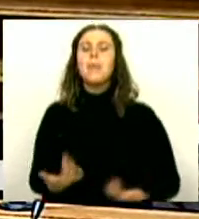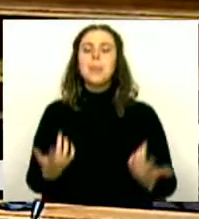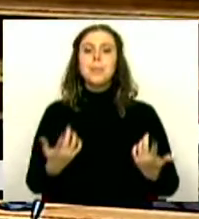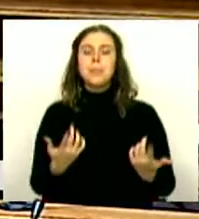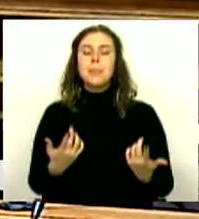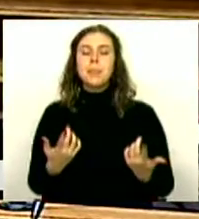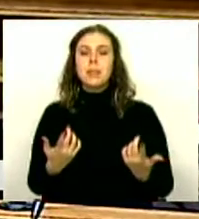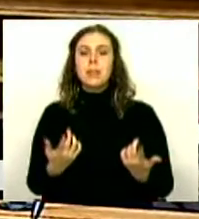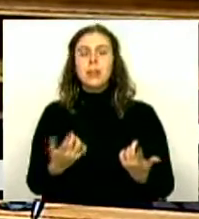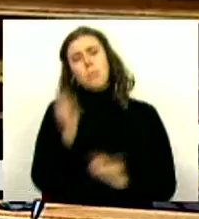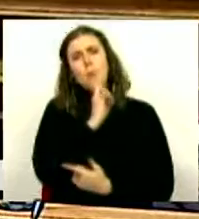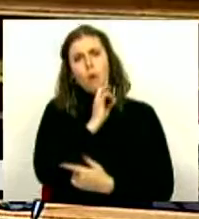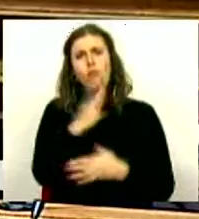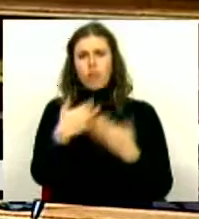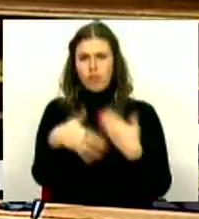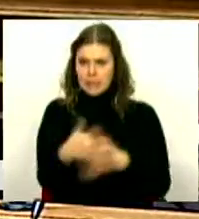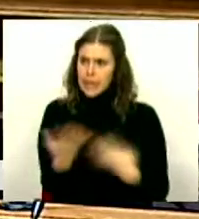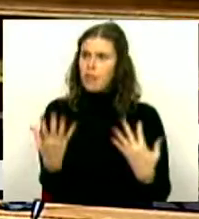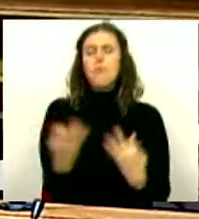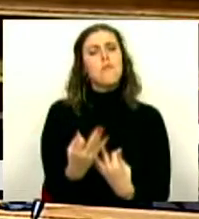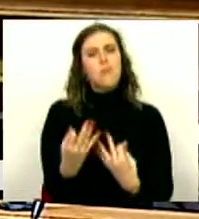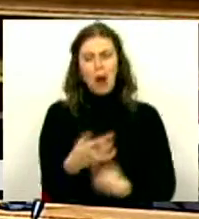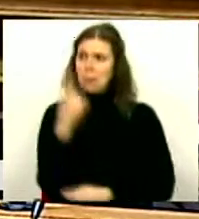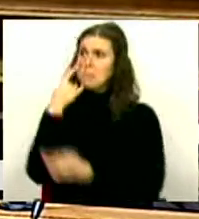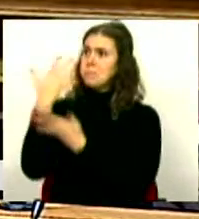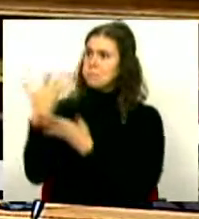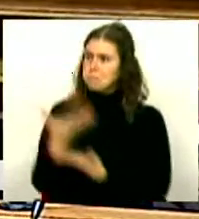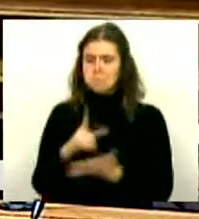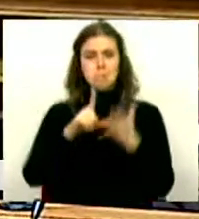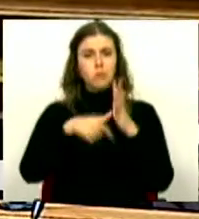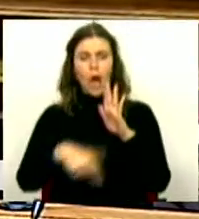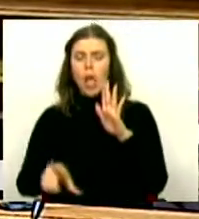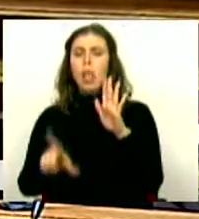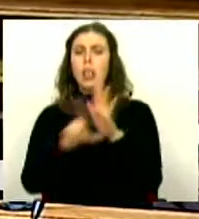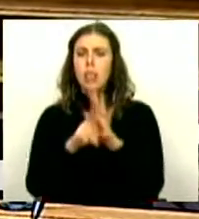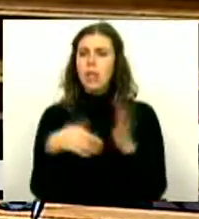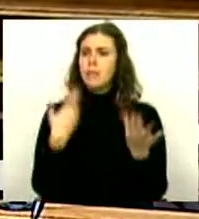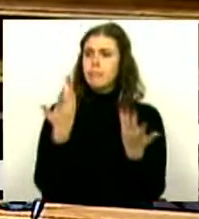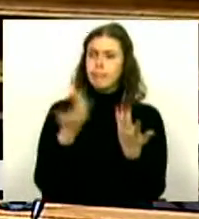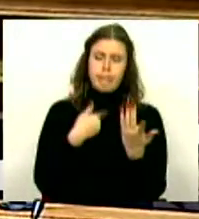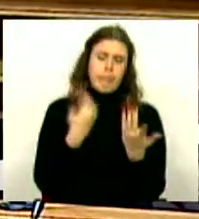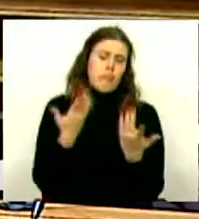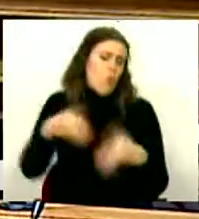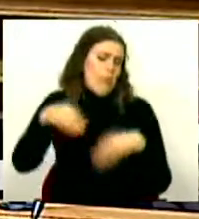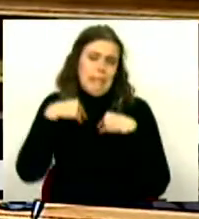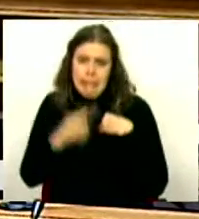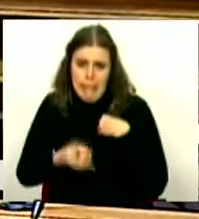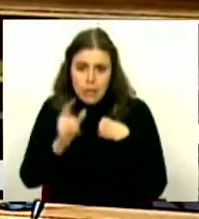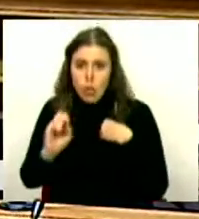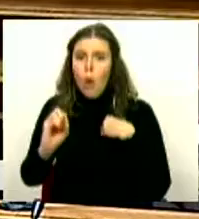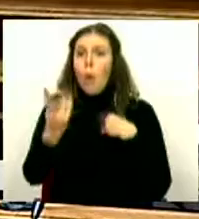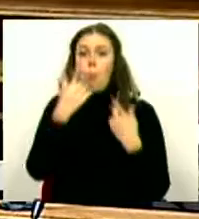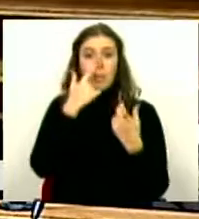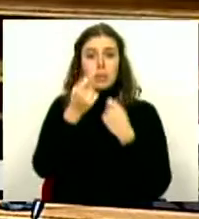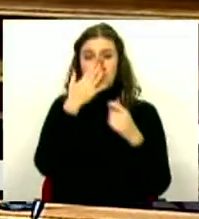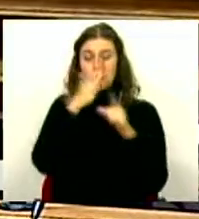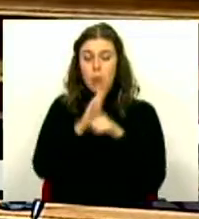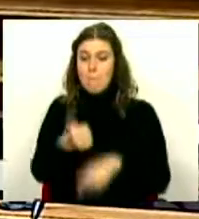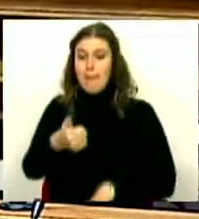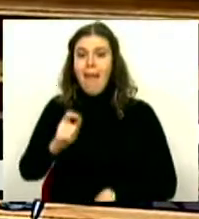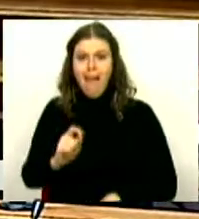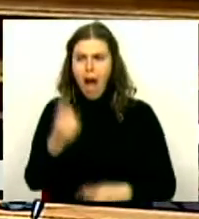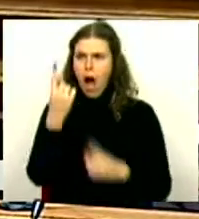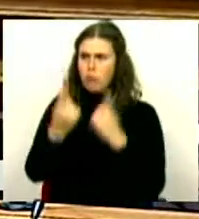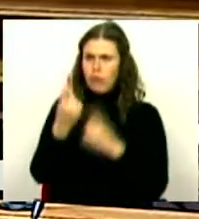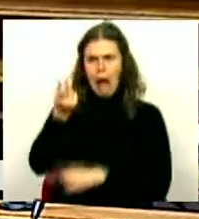E poderiam fazer, apresentar um projeto de lei antimonopolista, ou um semelhante àquele do Bloco de Esquerda